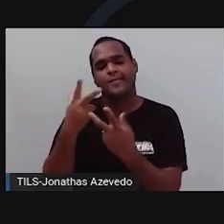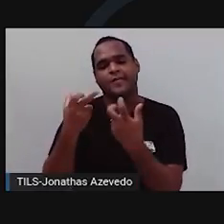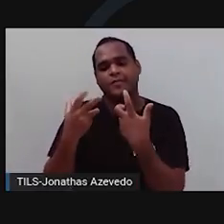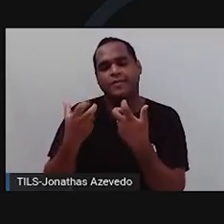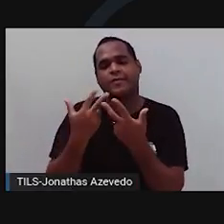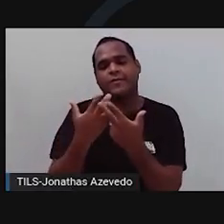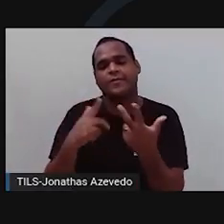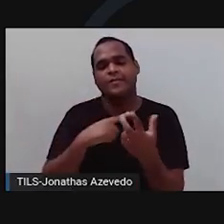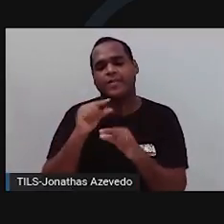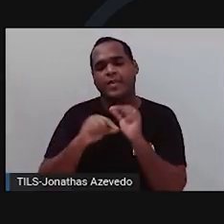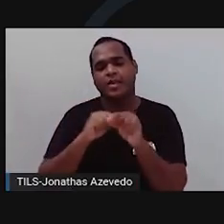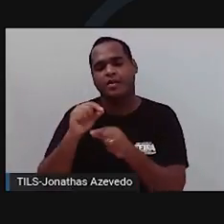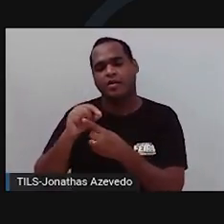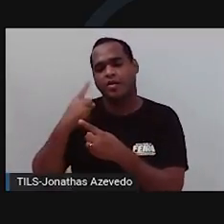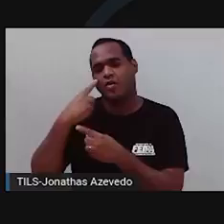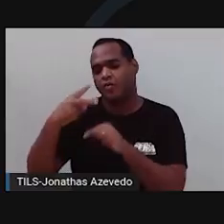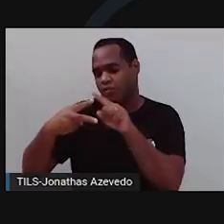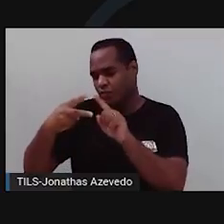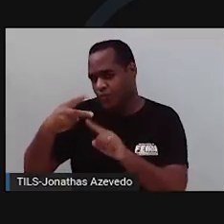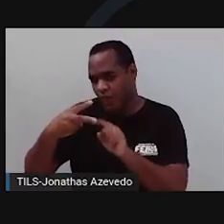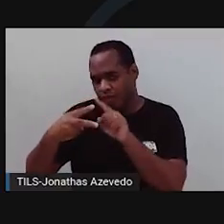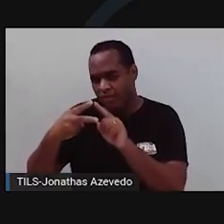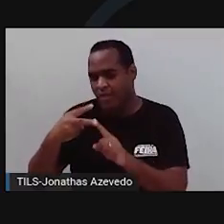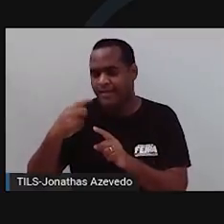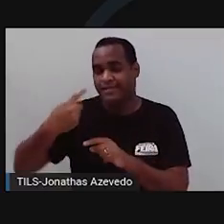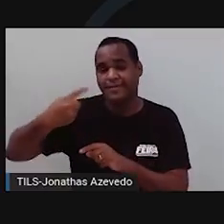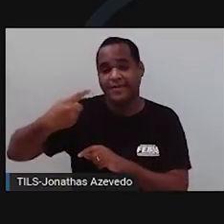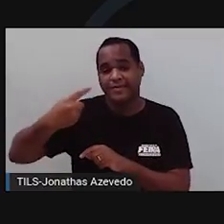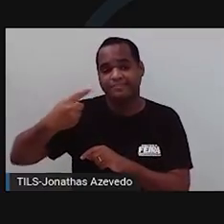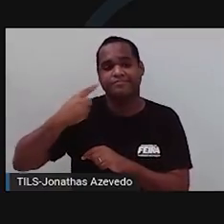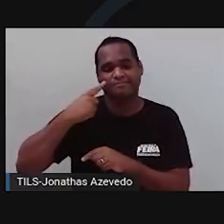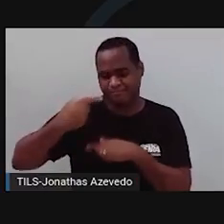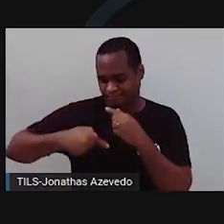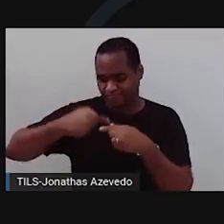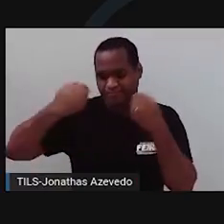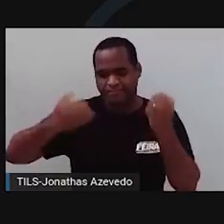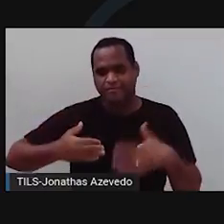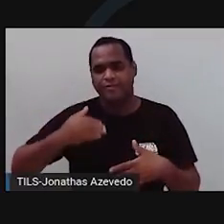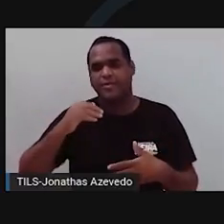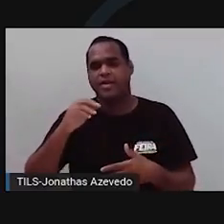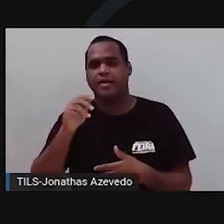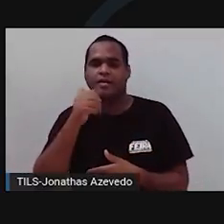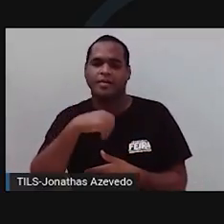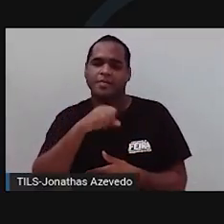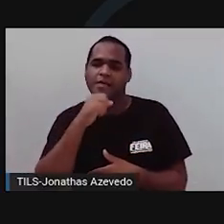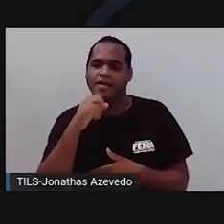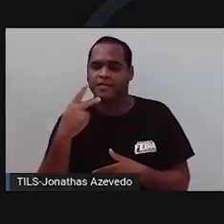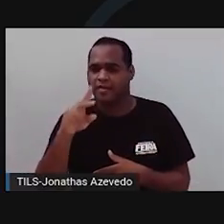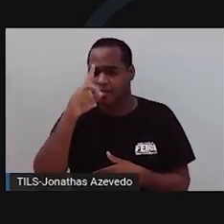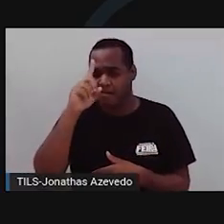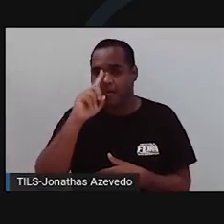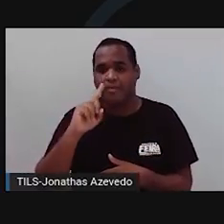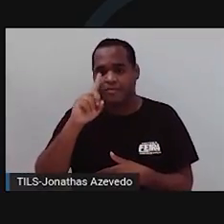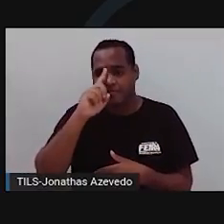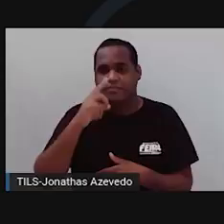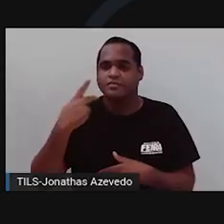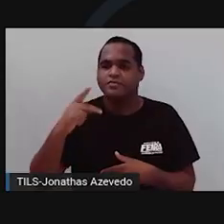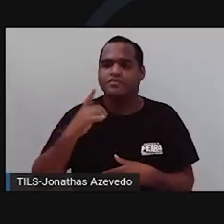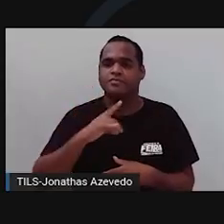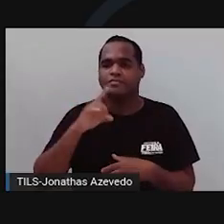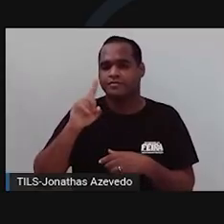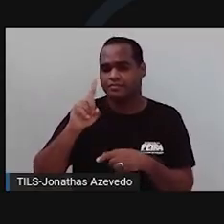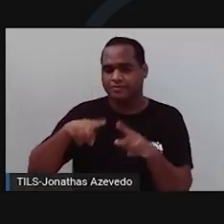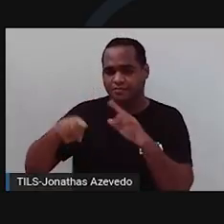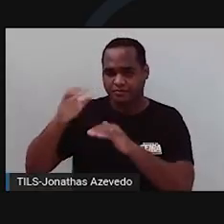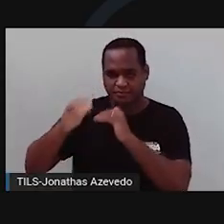verdes é ter dois minúsculos na primeira geração. A ervilha mãe homozigótica amarela dará a cada bebê um alelo dominante e